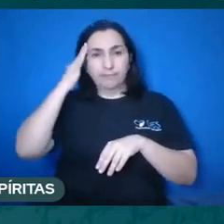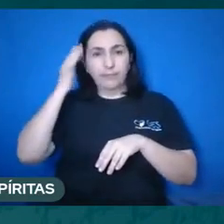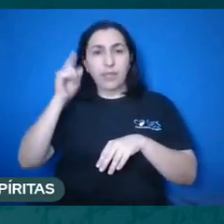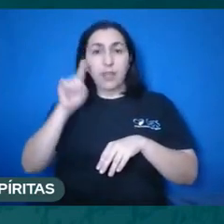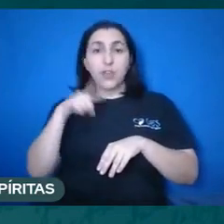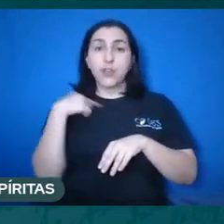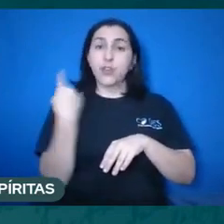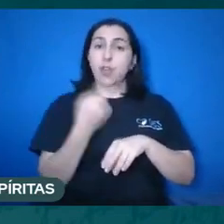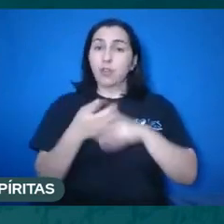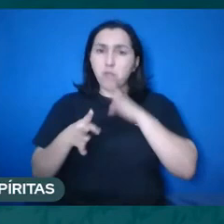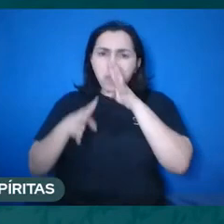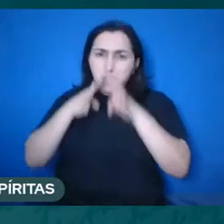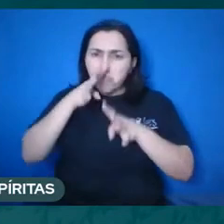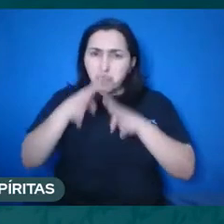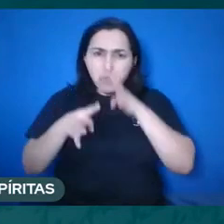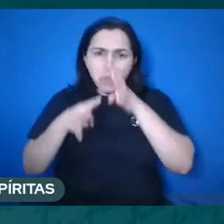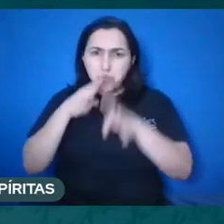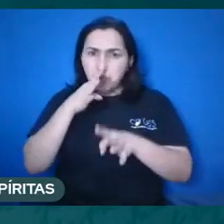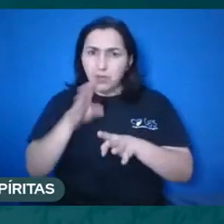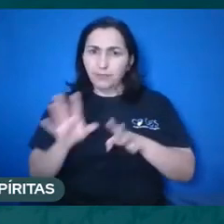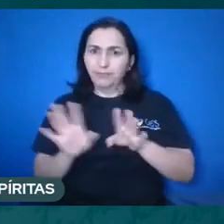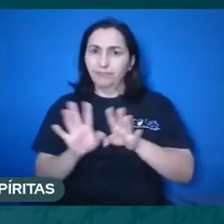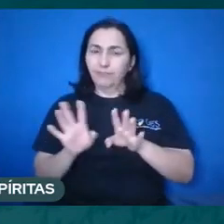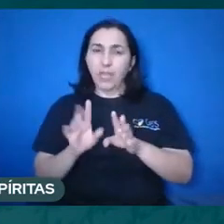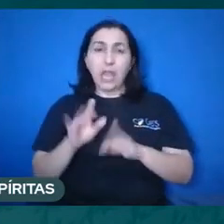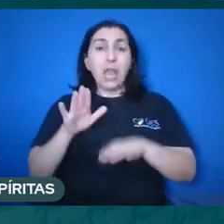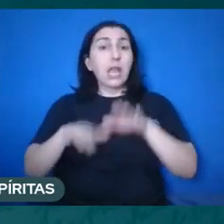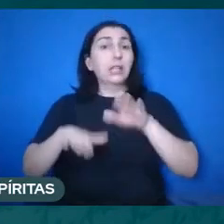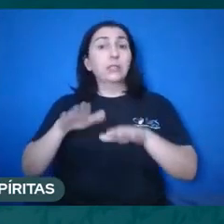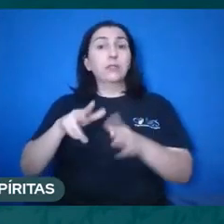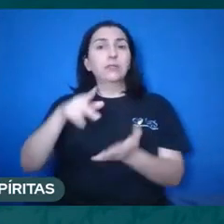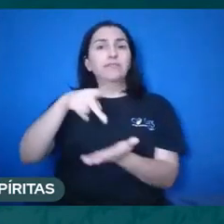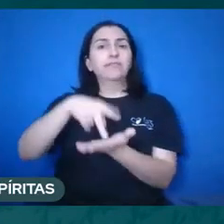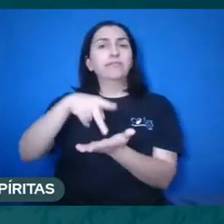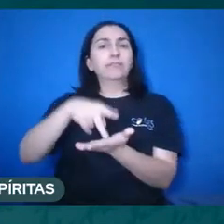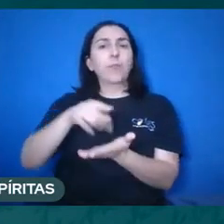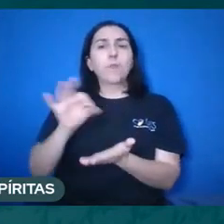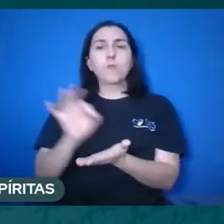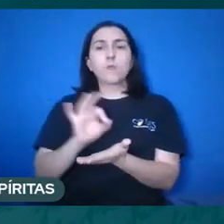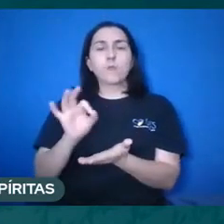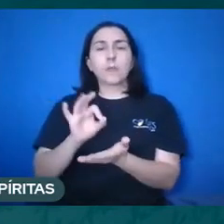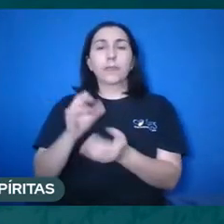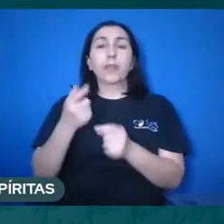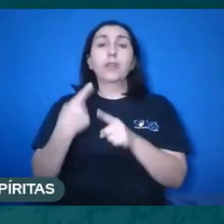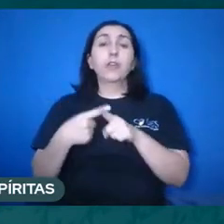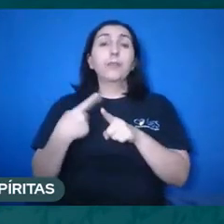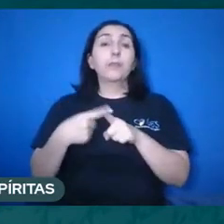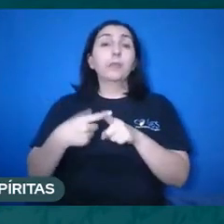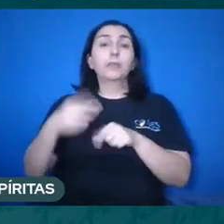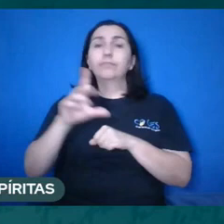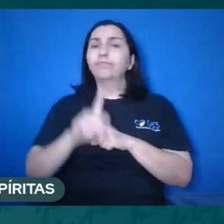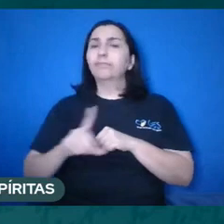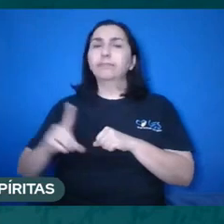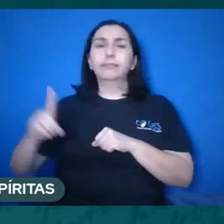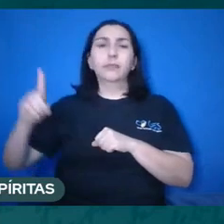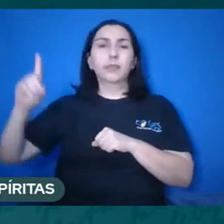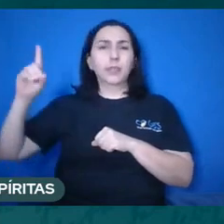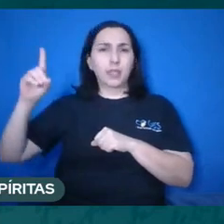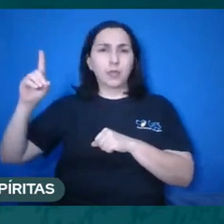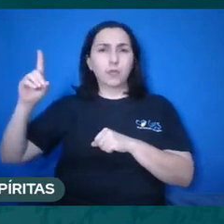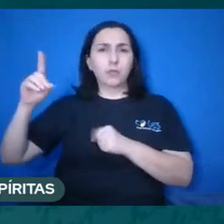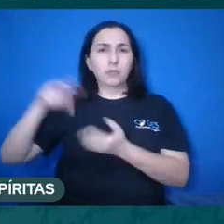só opiniões, não necessariamente a realidade, porque para Deus, para os espíritos superiores, muito mais coisa é